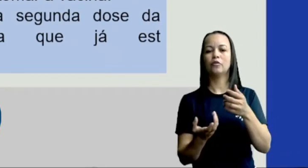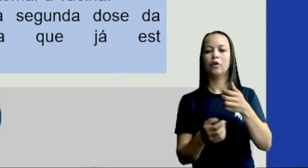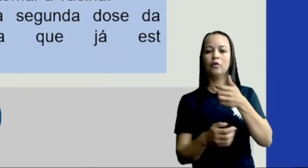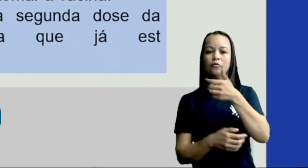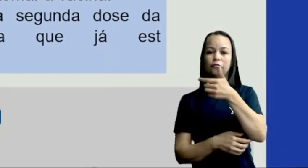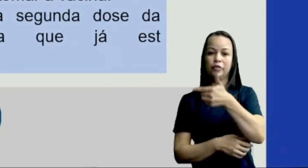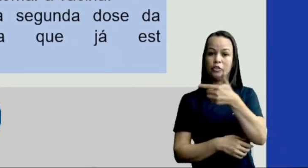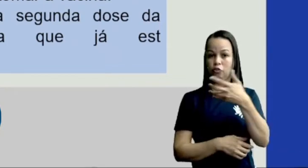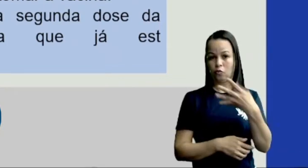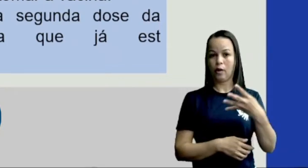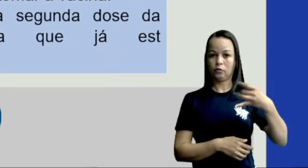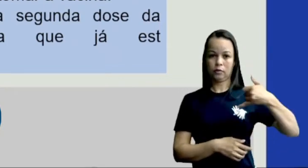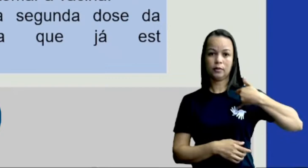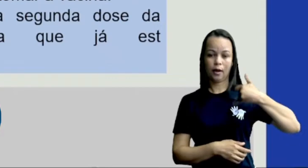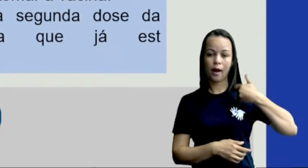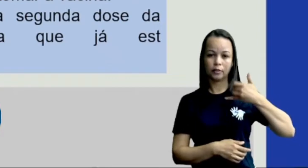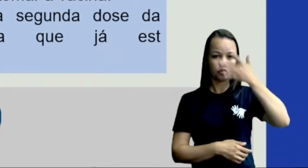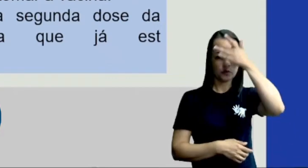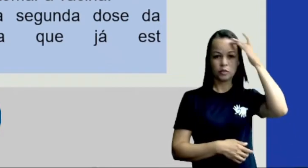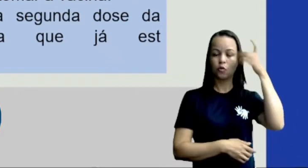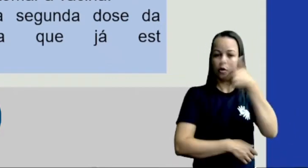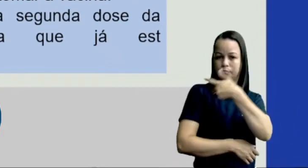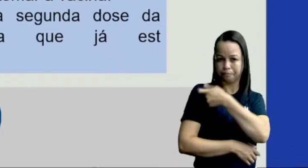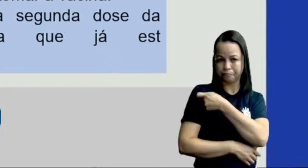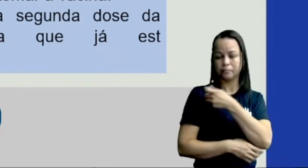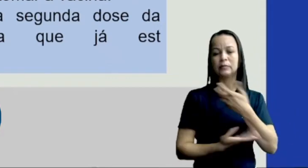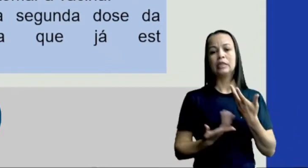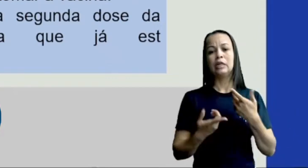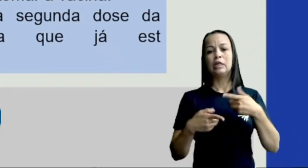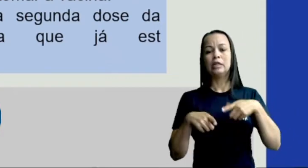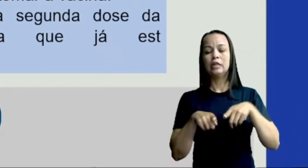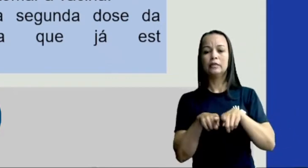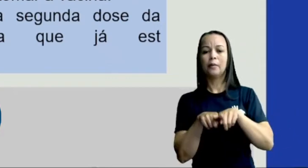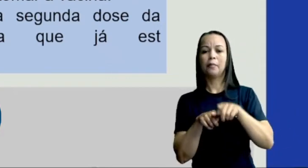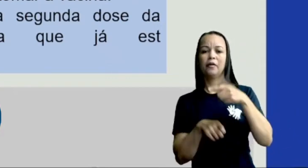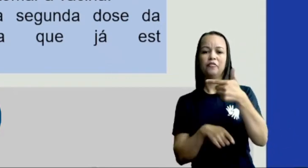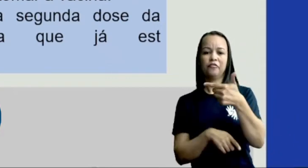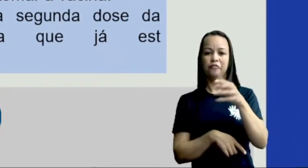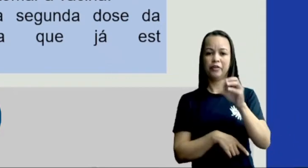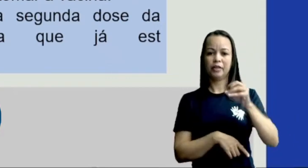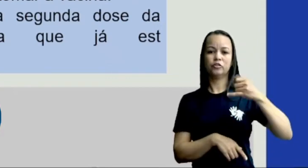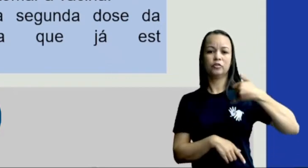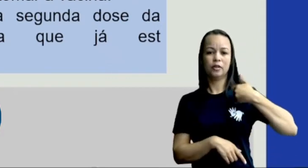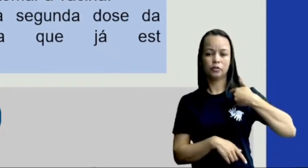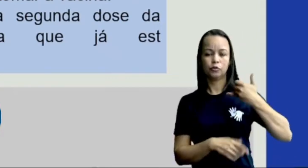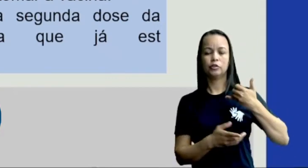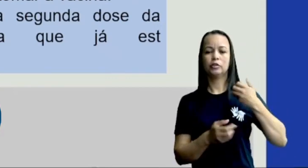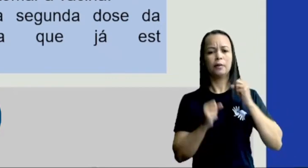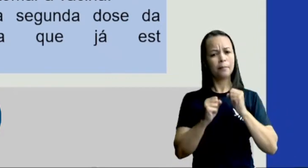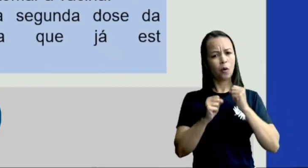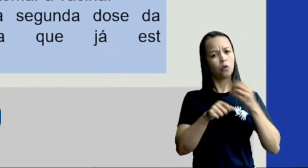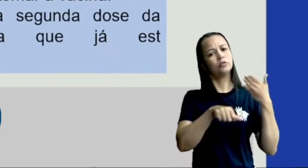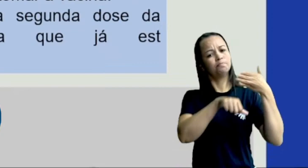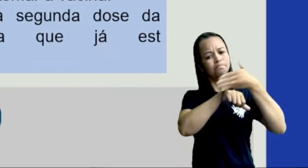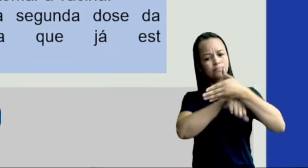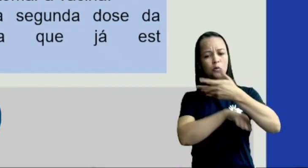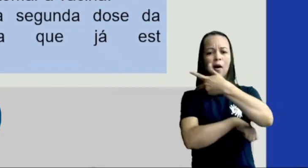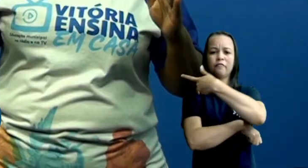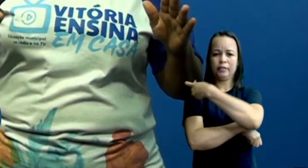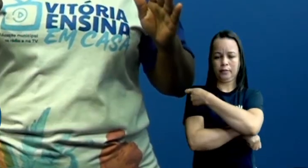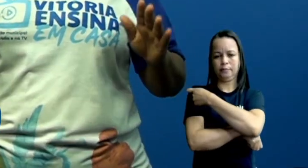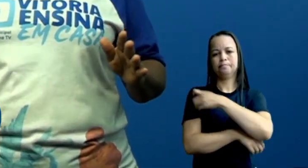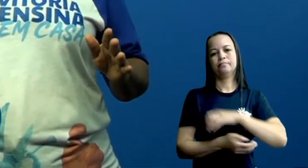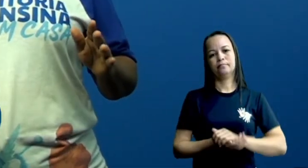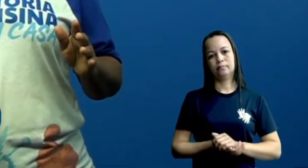a mais, né, o público geral, e 20 para trabalhadores da indústria, que podem tomar vacina. Gente,